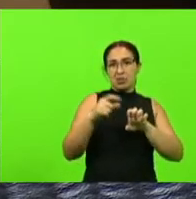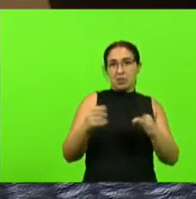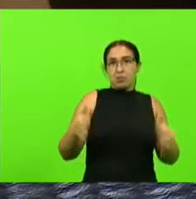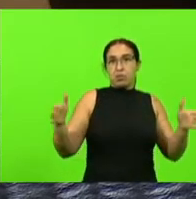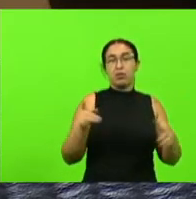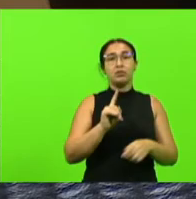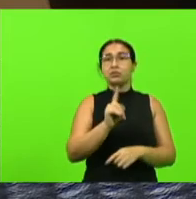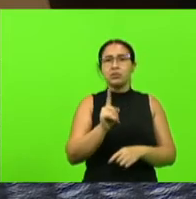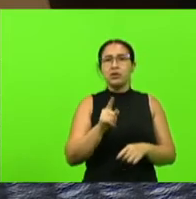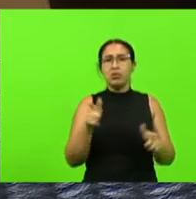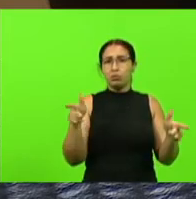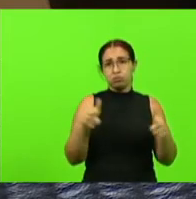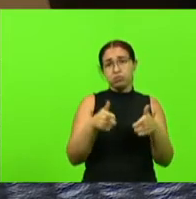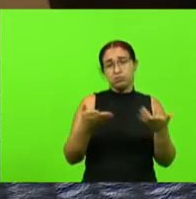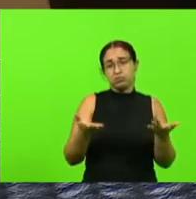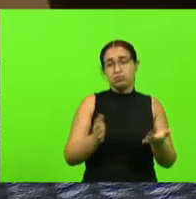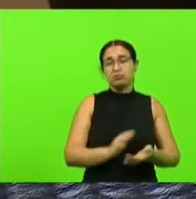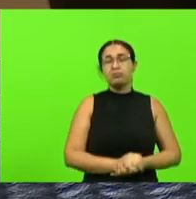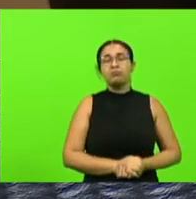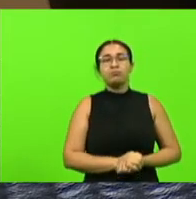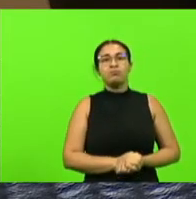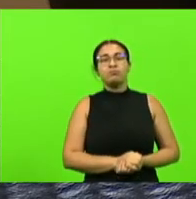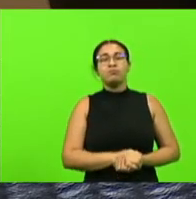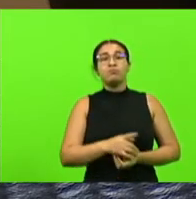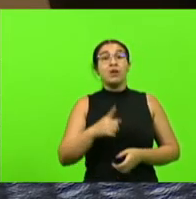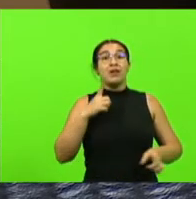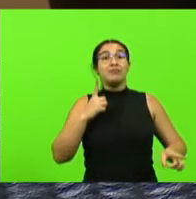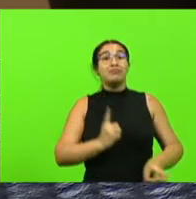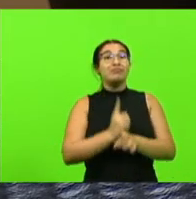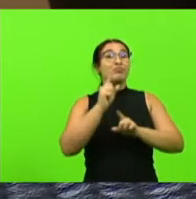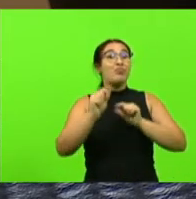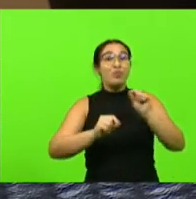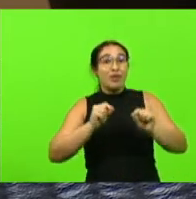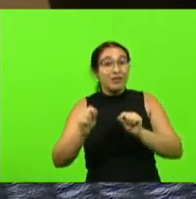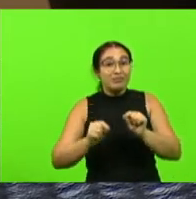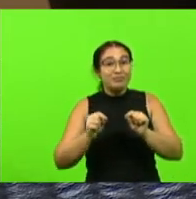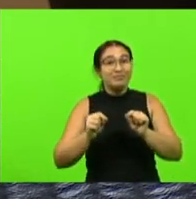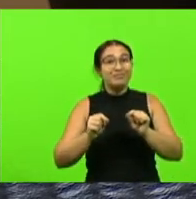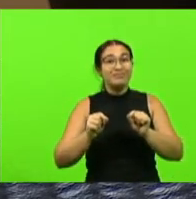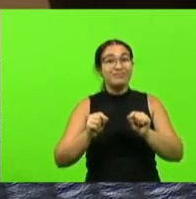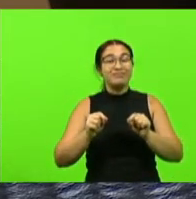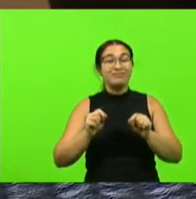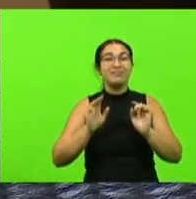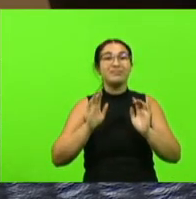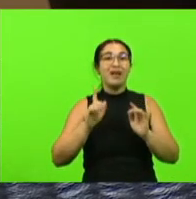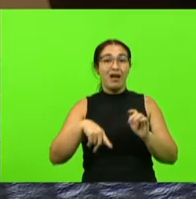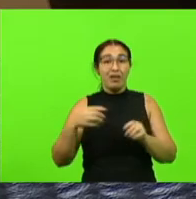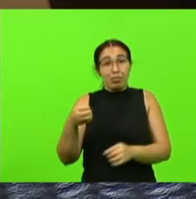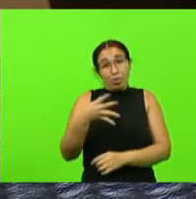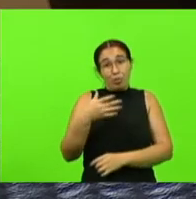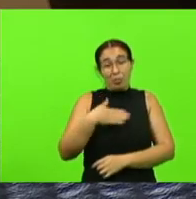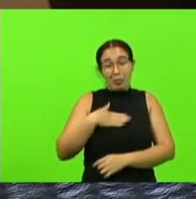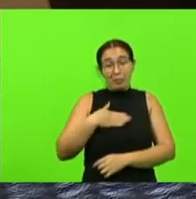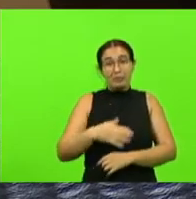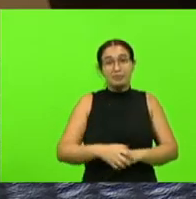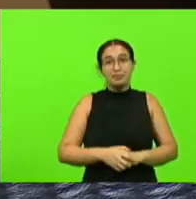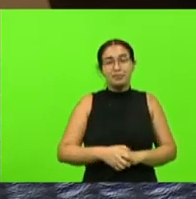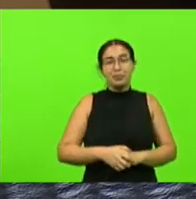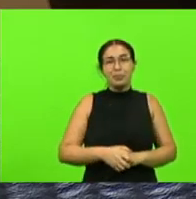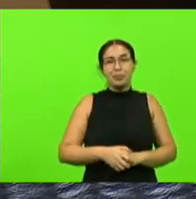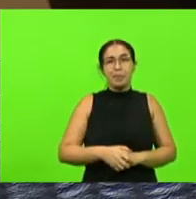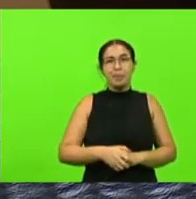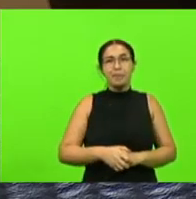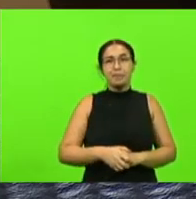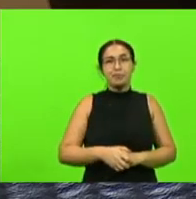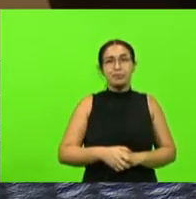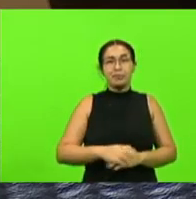ia vender enfim e aí ele descobriu ele descobriu e também para mim foi até novidade no último no último